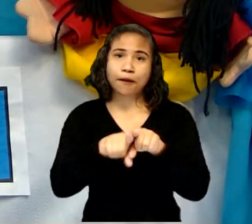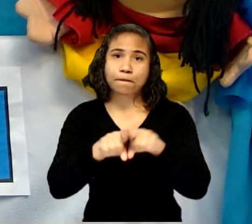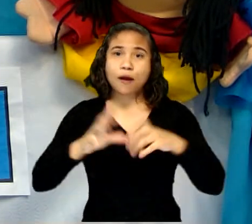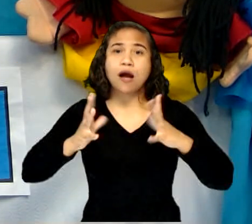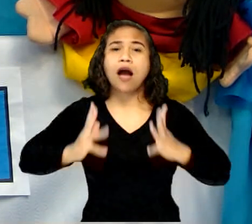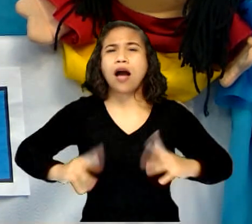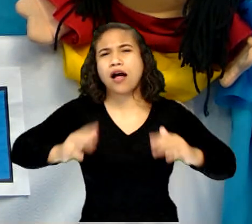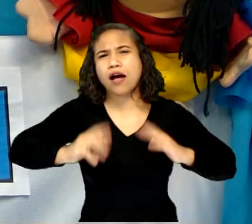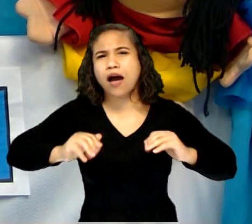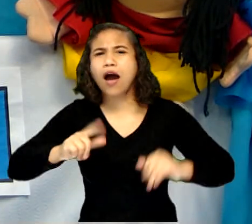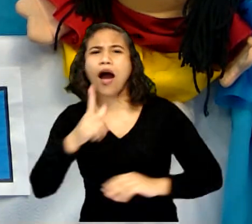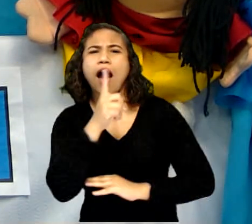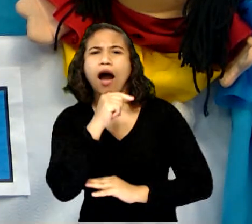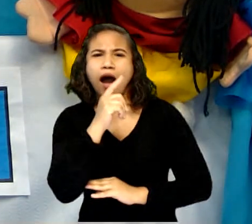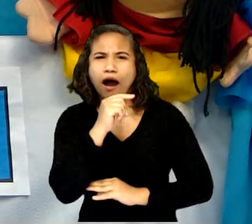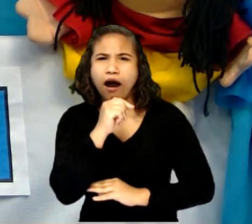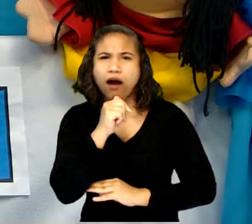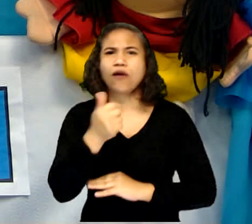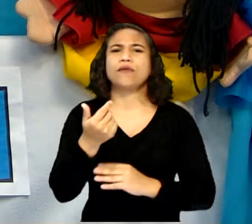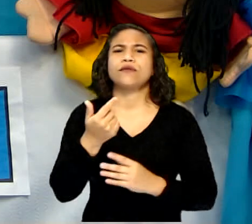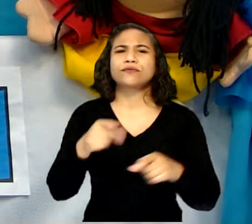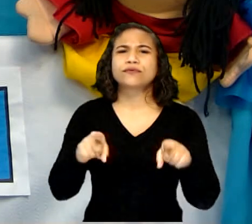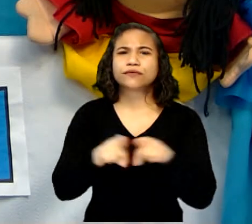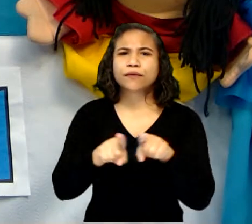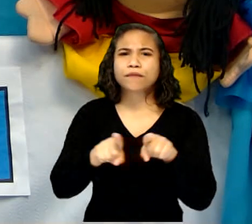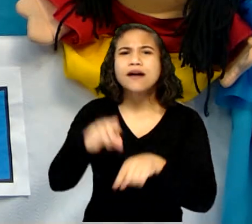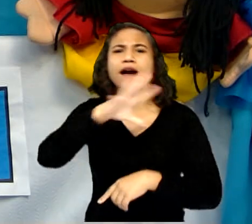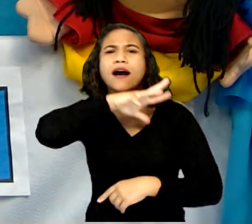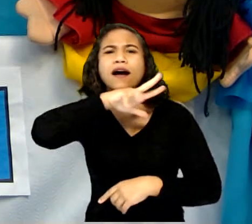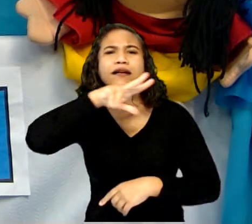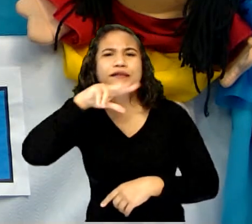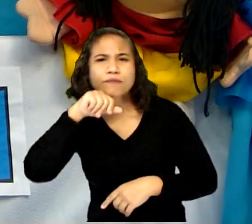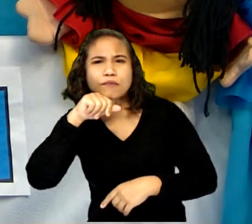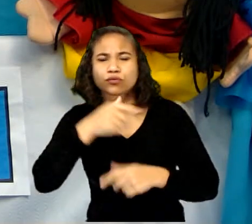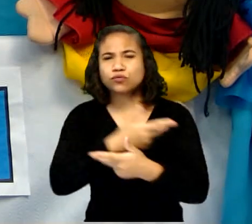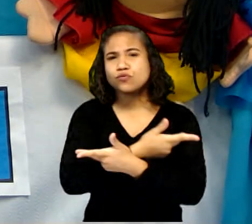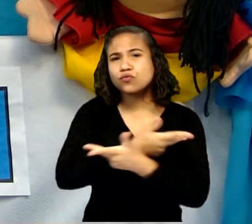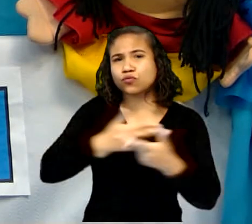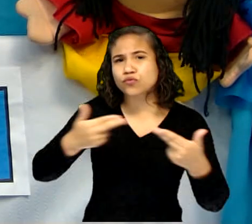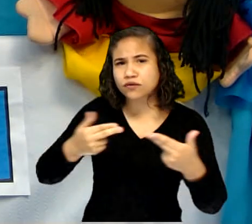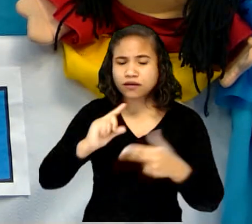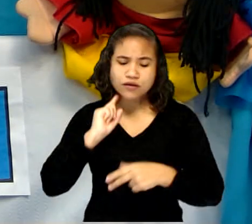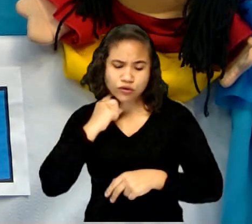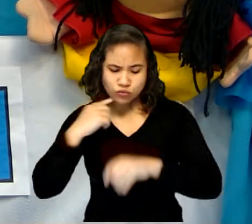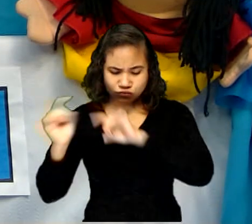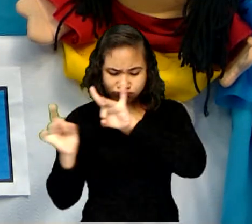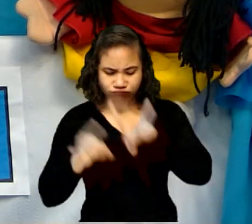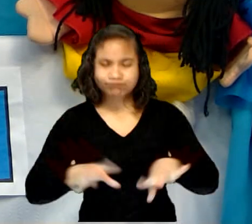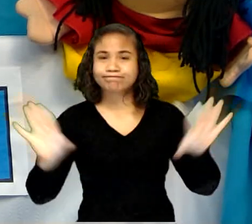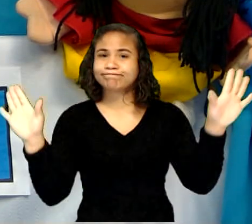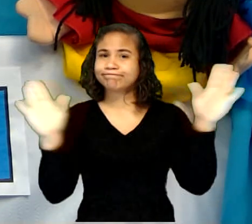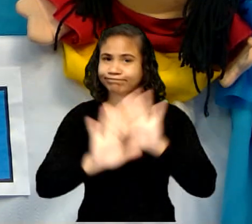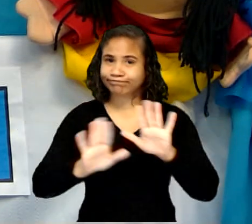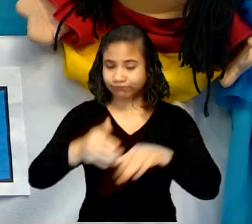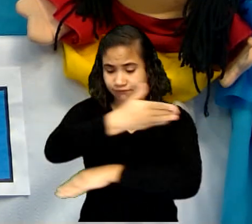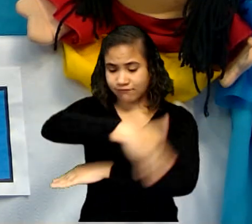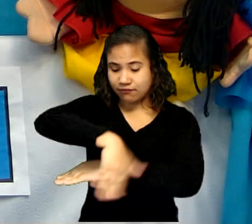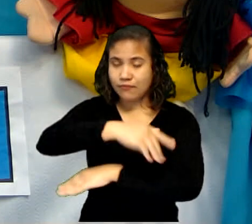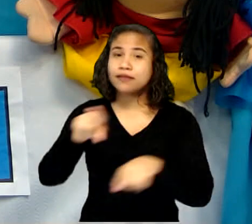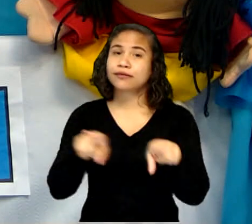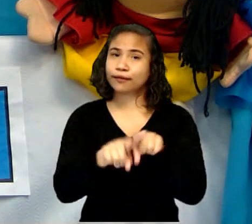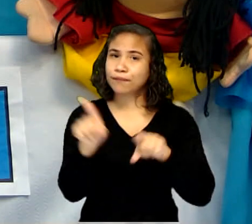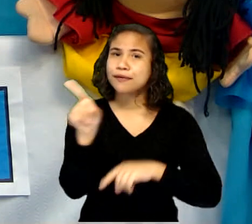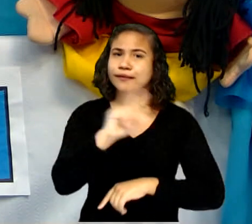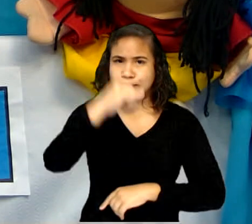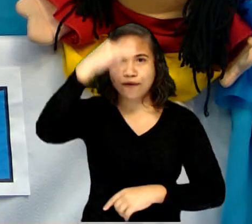bebedouros dos animais domésticos, não jogar lixo nos quintais e nas ruas, pois o